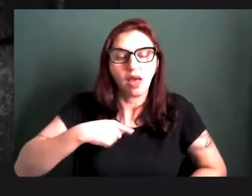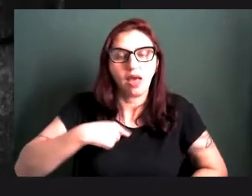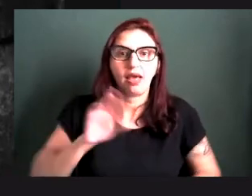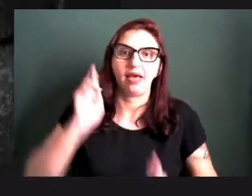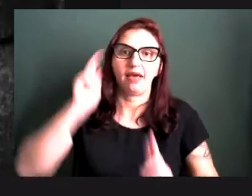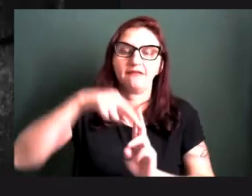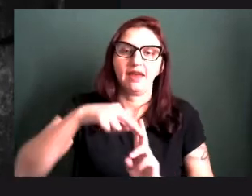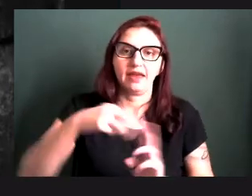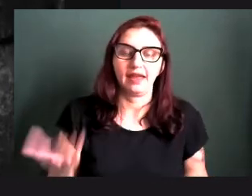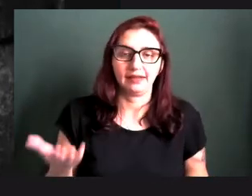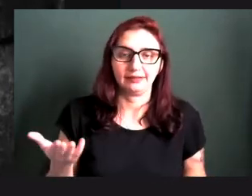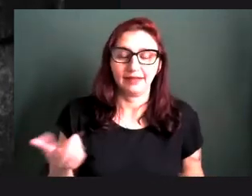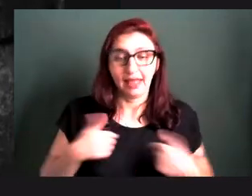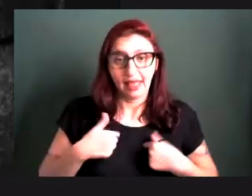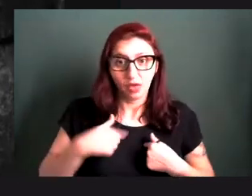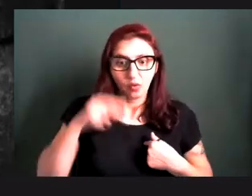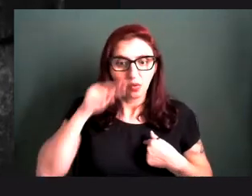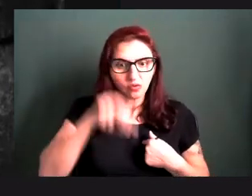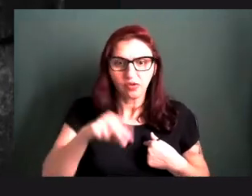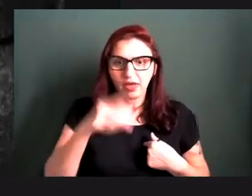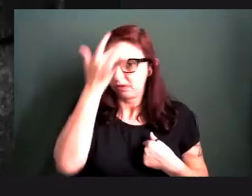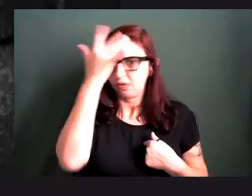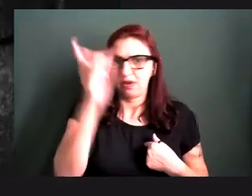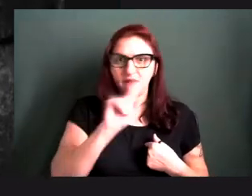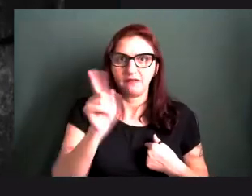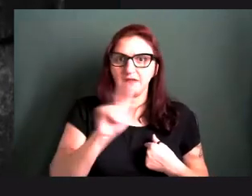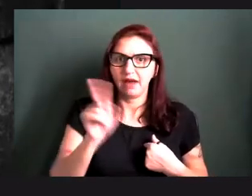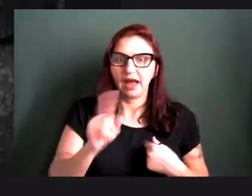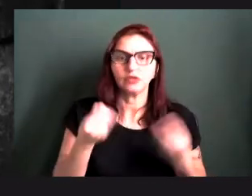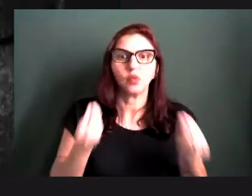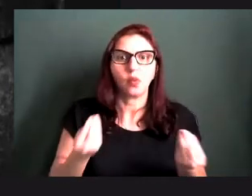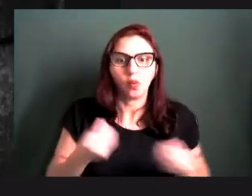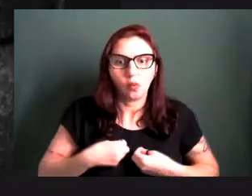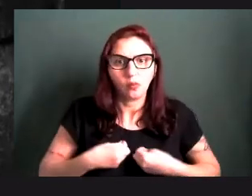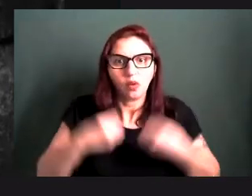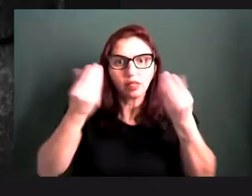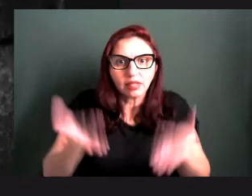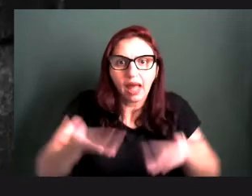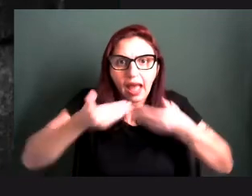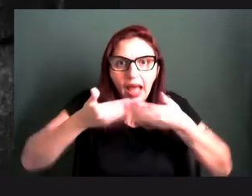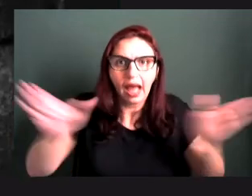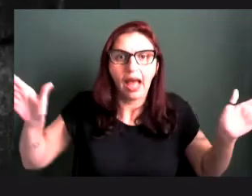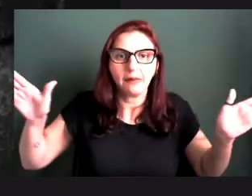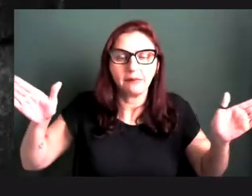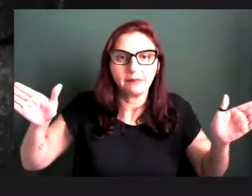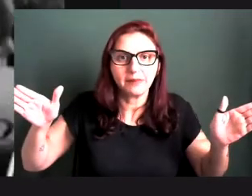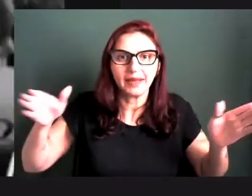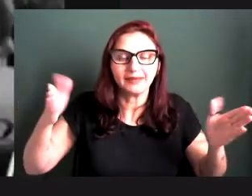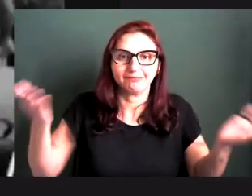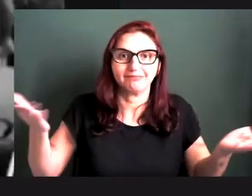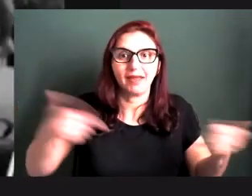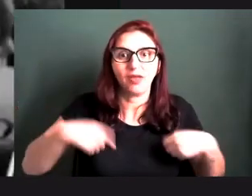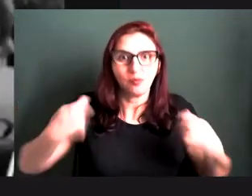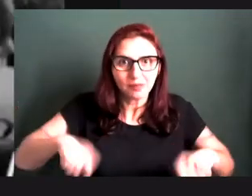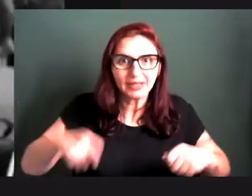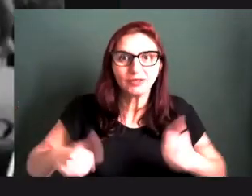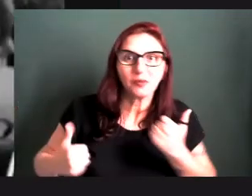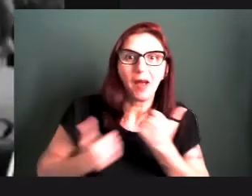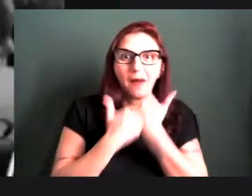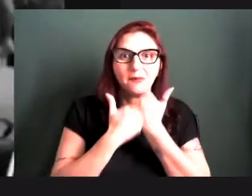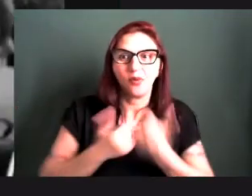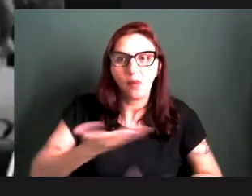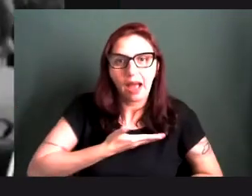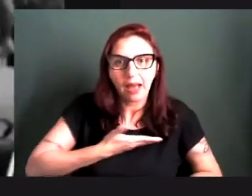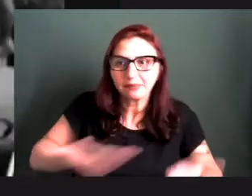abrir caminhos, né, se pontuar nesse lugar e ser a pioneira, né, você precisa de apoio, se não são minhas redes de amigas e